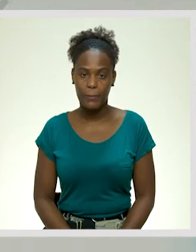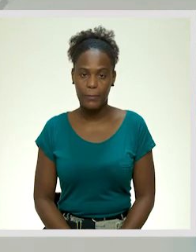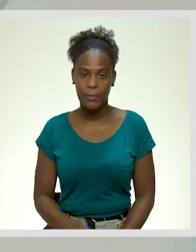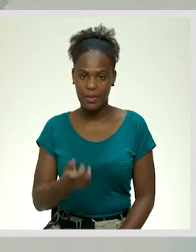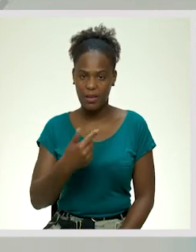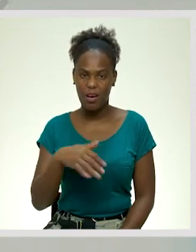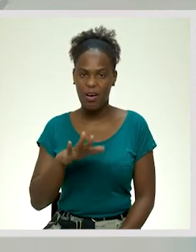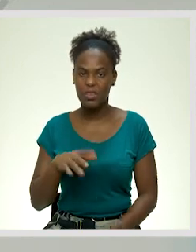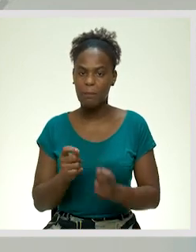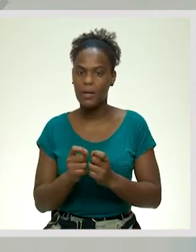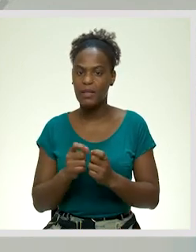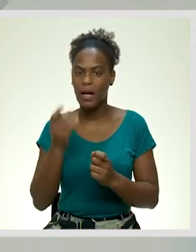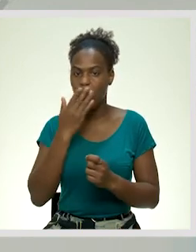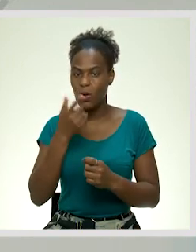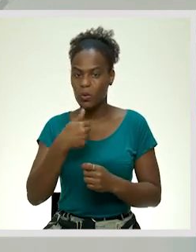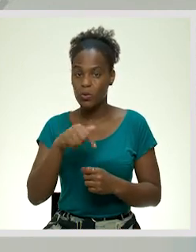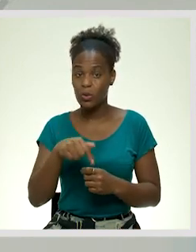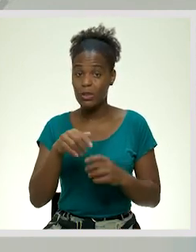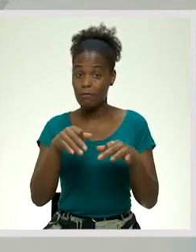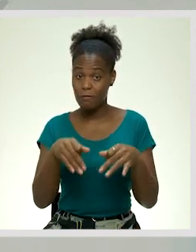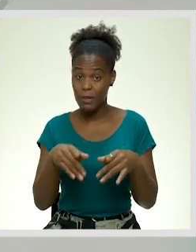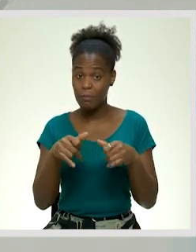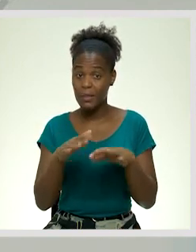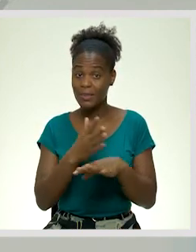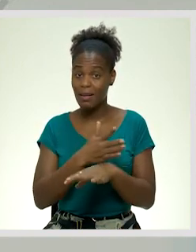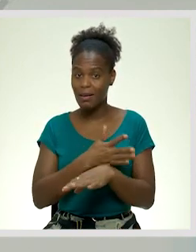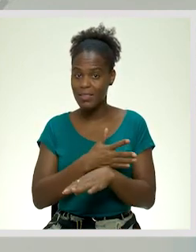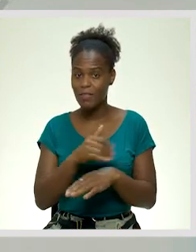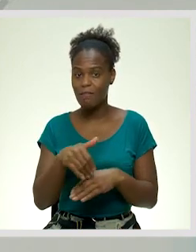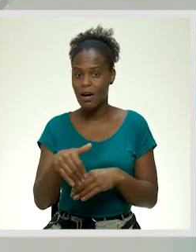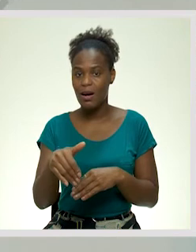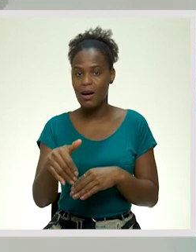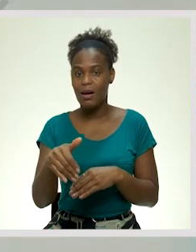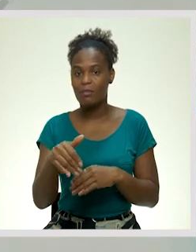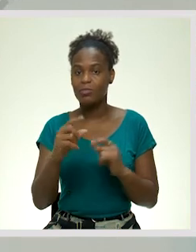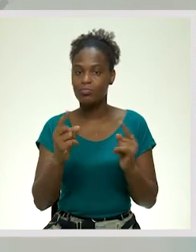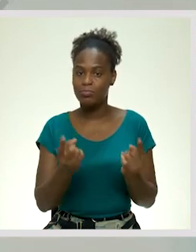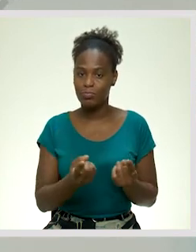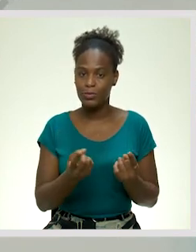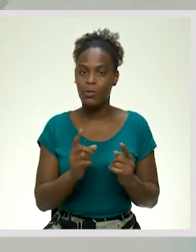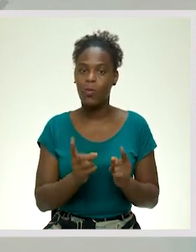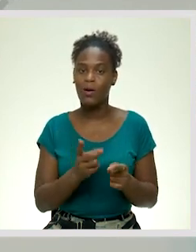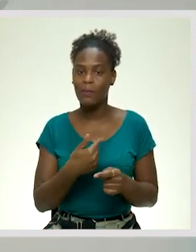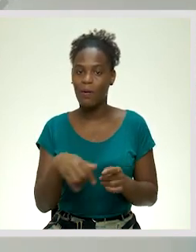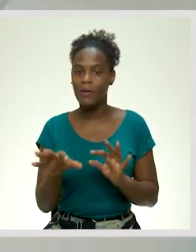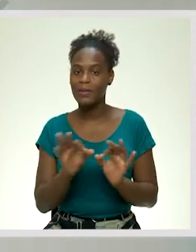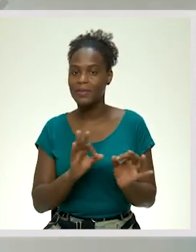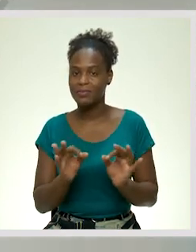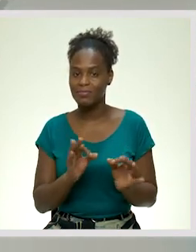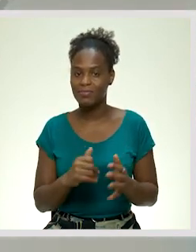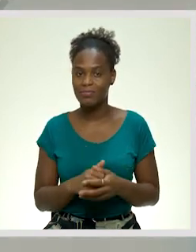Estamos quase a terminar a nossa aula de hoje. Mas antes, vamos para a síntese. Aquilo que nós tratamos